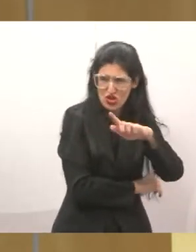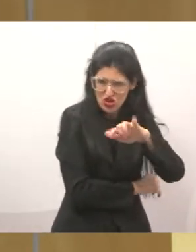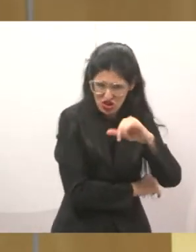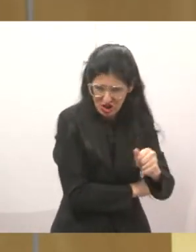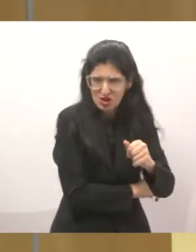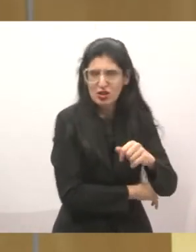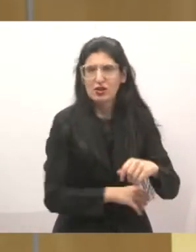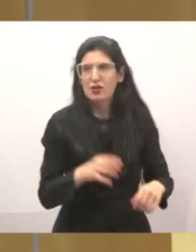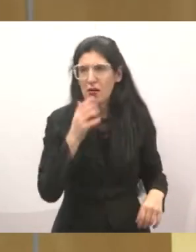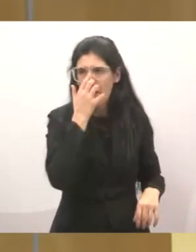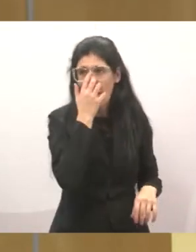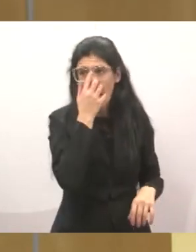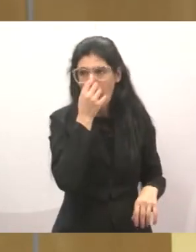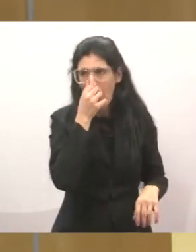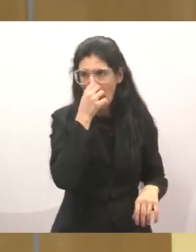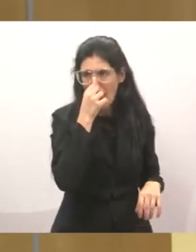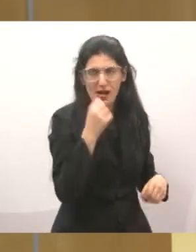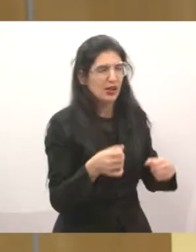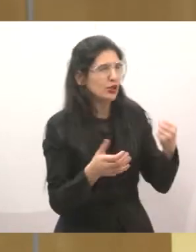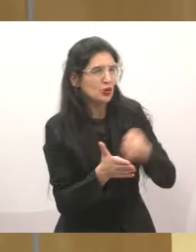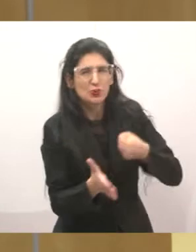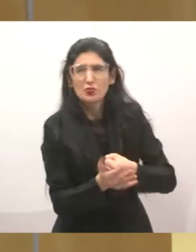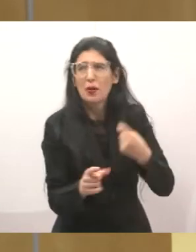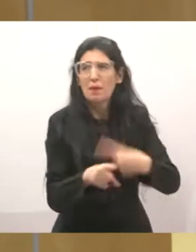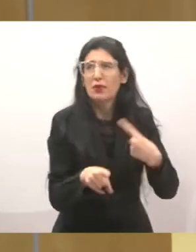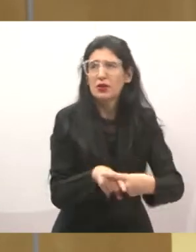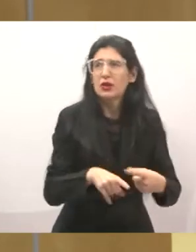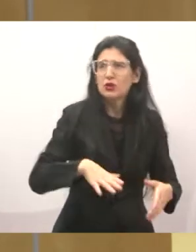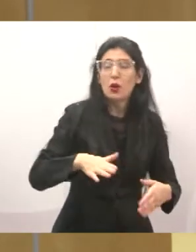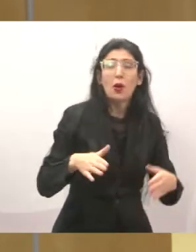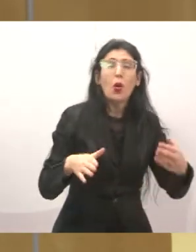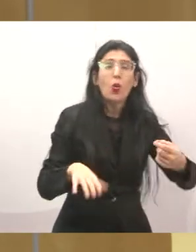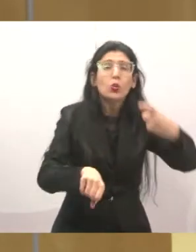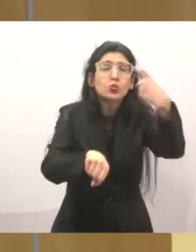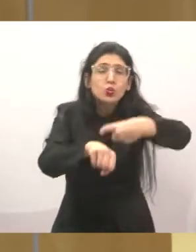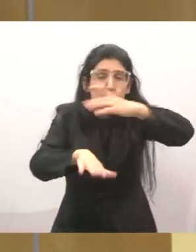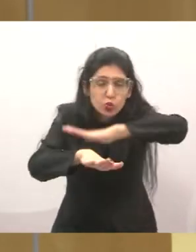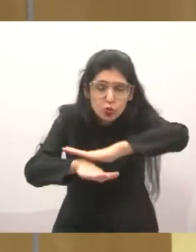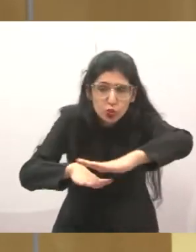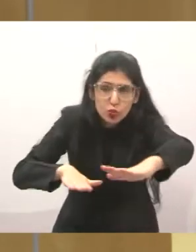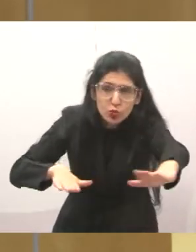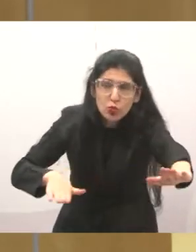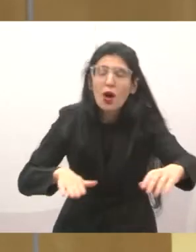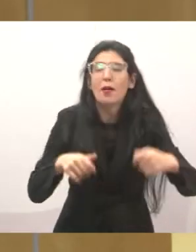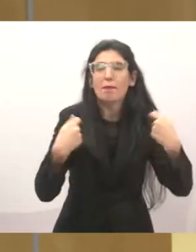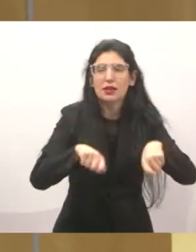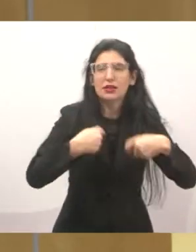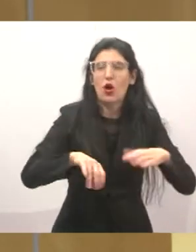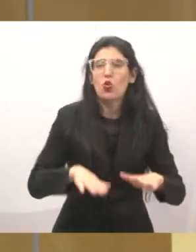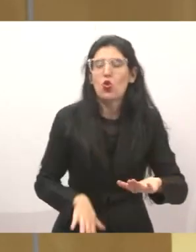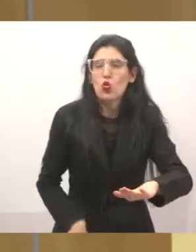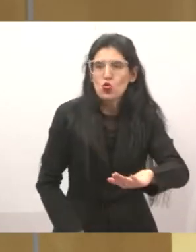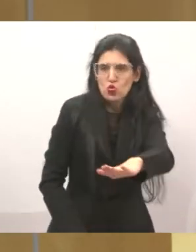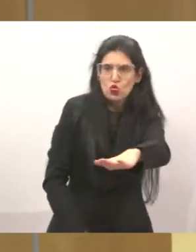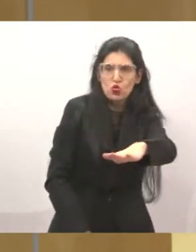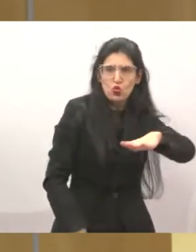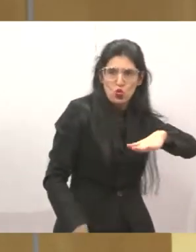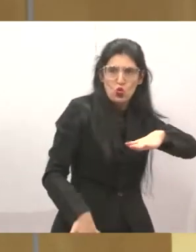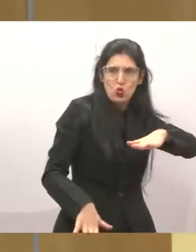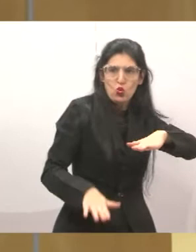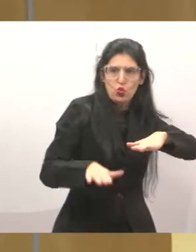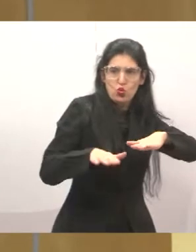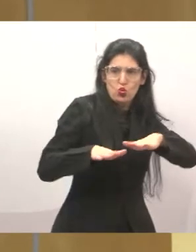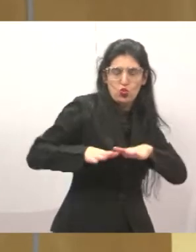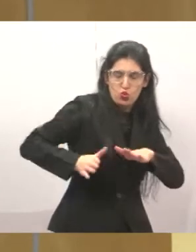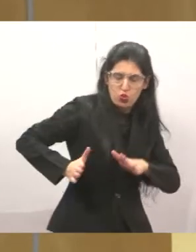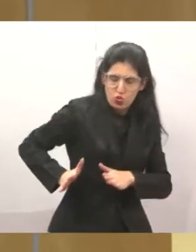depósito, que teria que fazer o recuo para continuar o asfalto. E agora já está se fazendo as guias lá para fazer